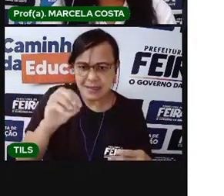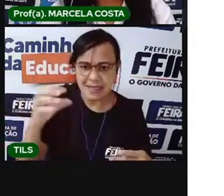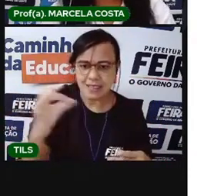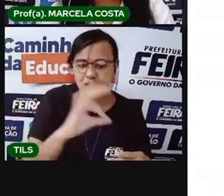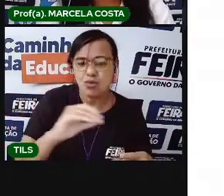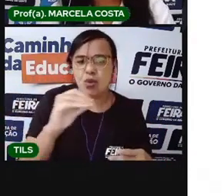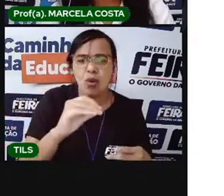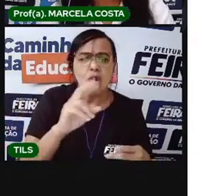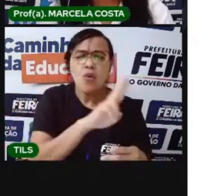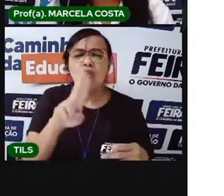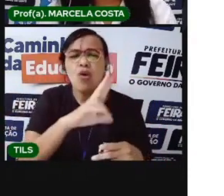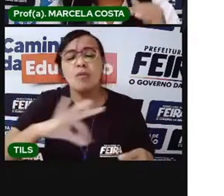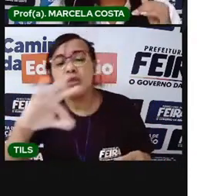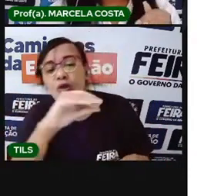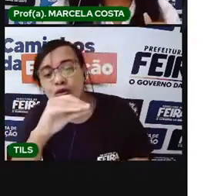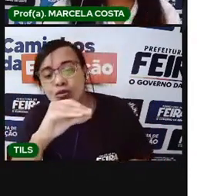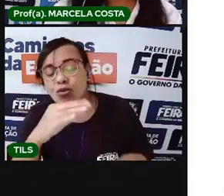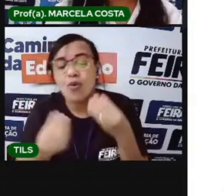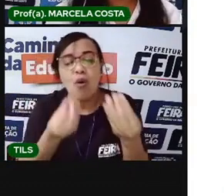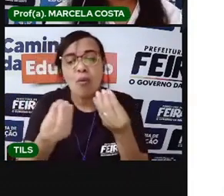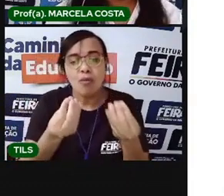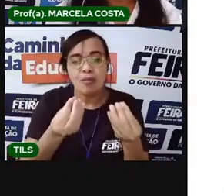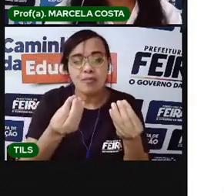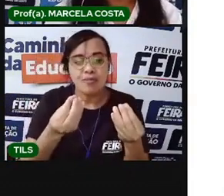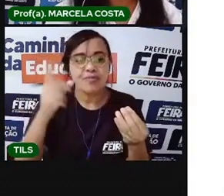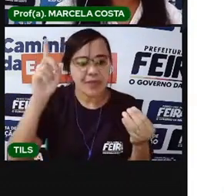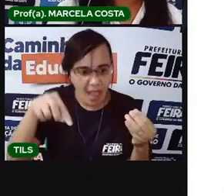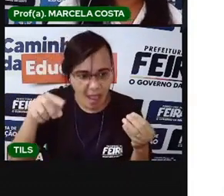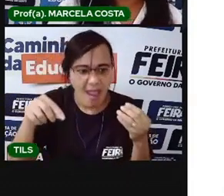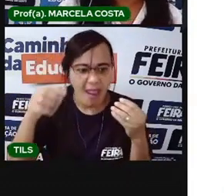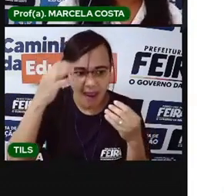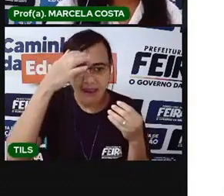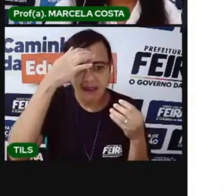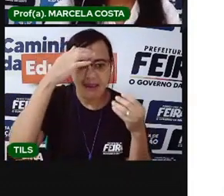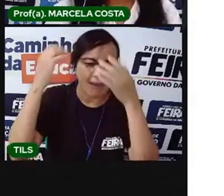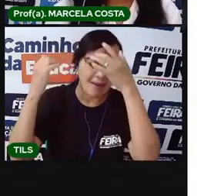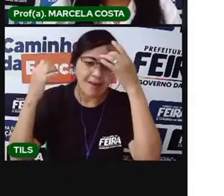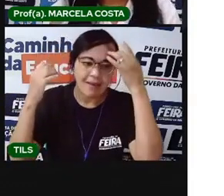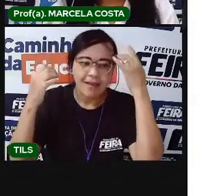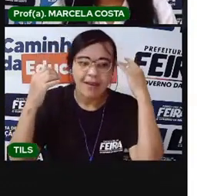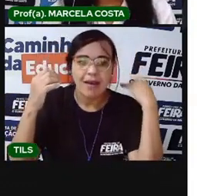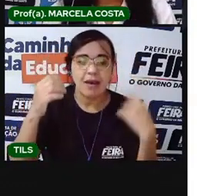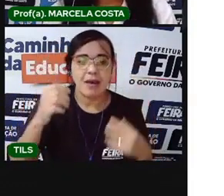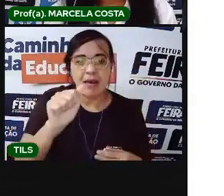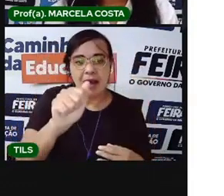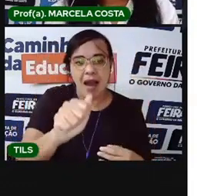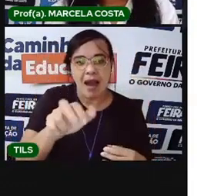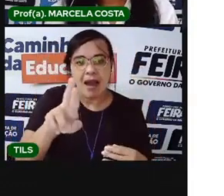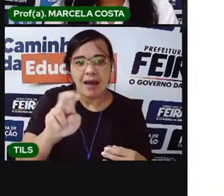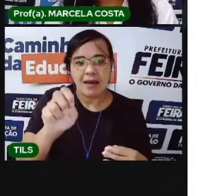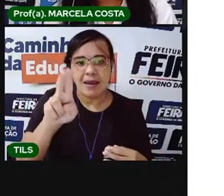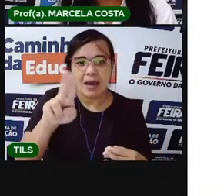dos santos. Araújo, que está de amarelo, veio da mãe. E dos santos,